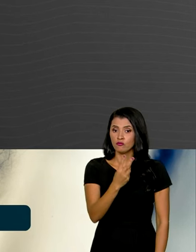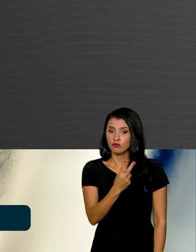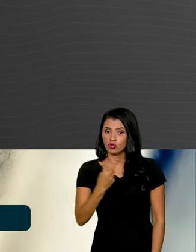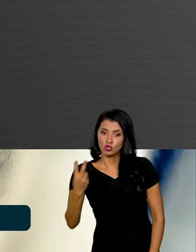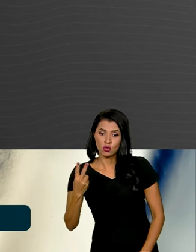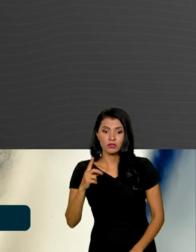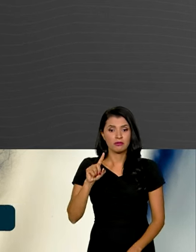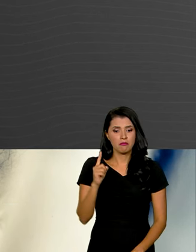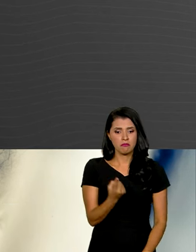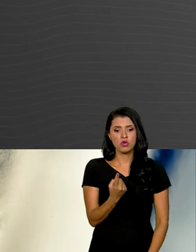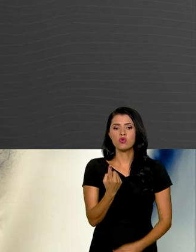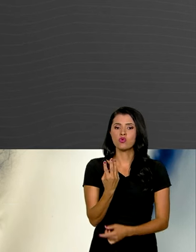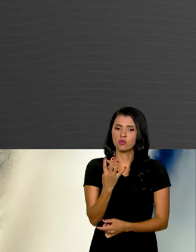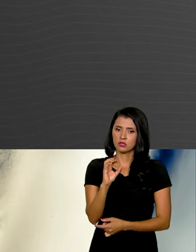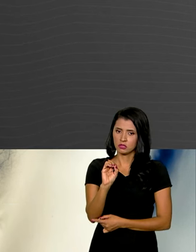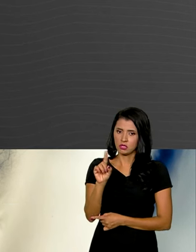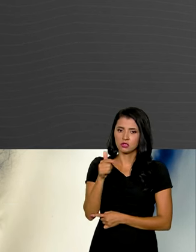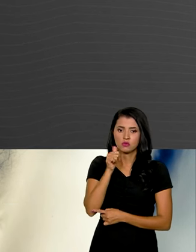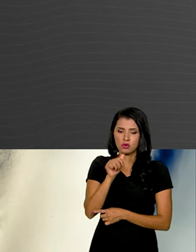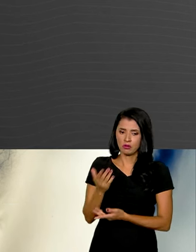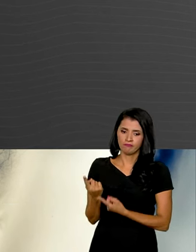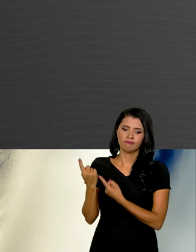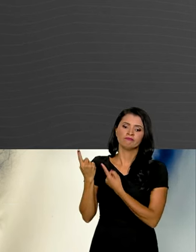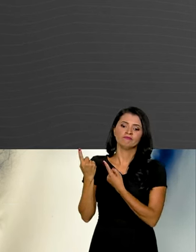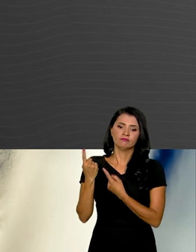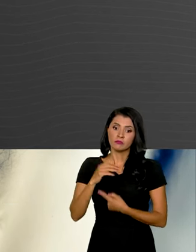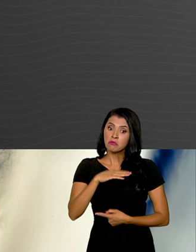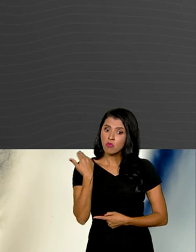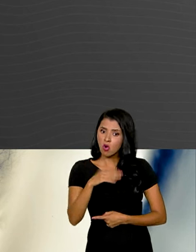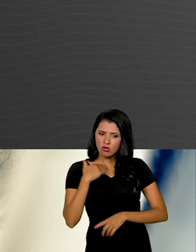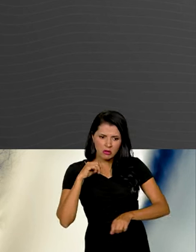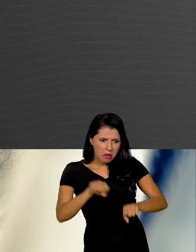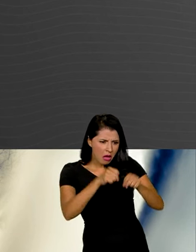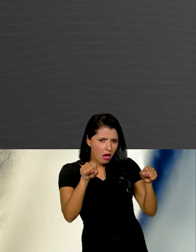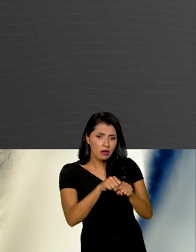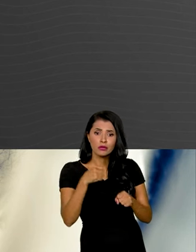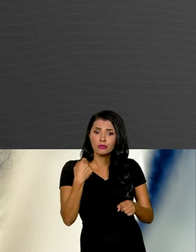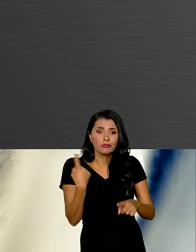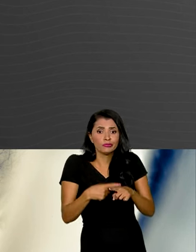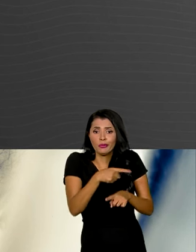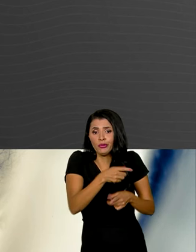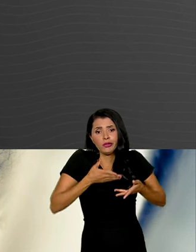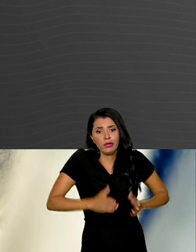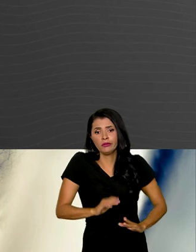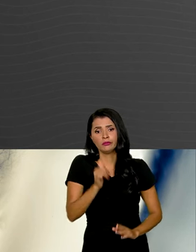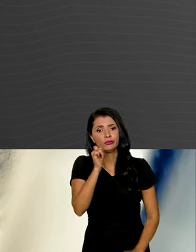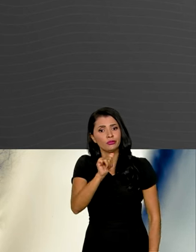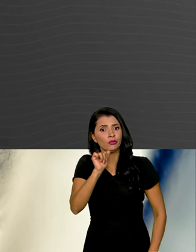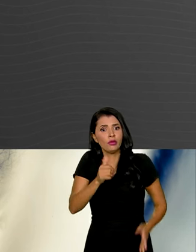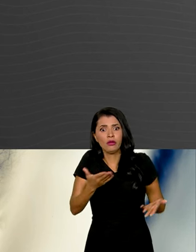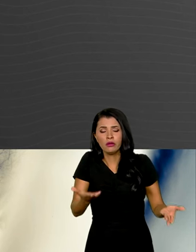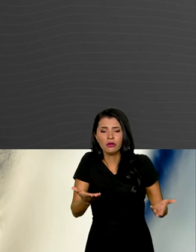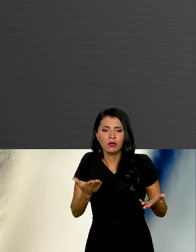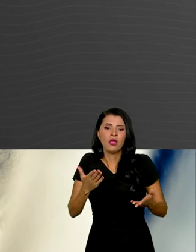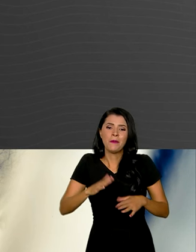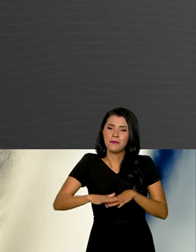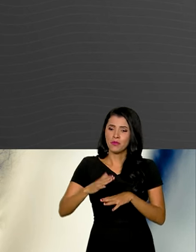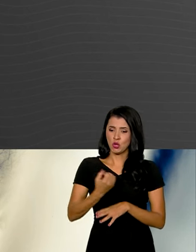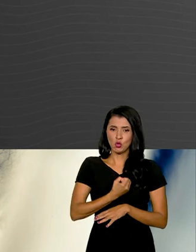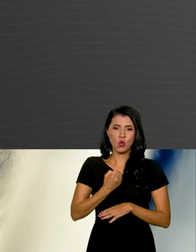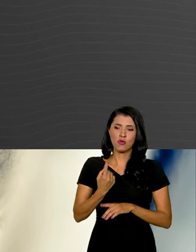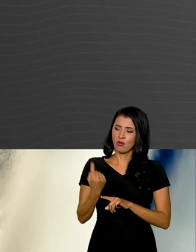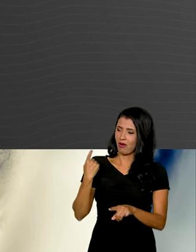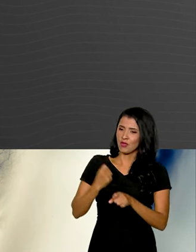mulheres brasileiras foram mortas pelo fato de serem mulheres. Foi o maior número desde 2015.